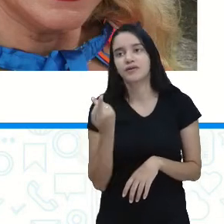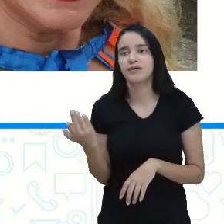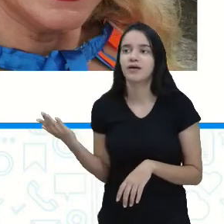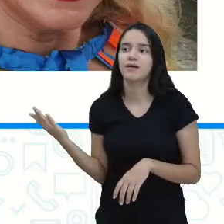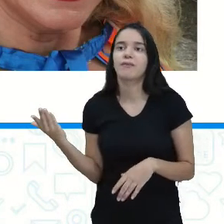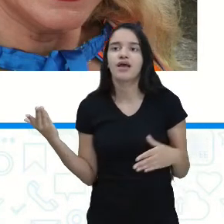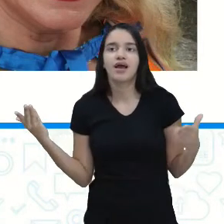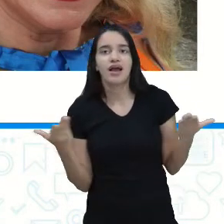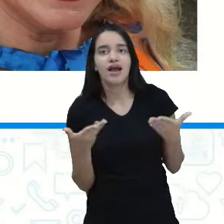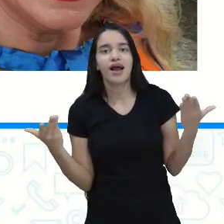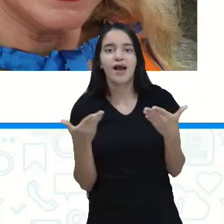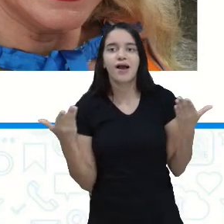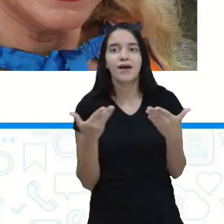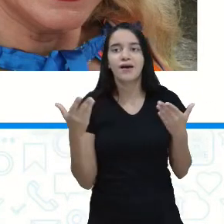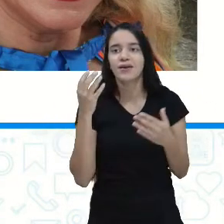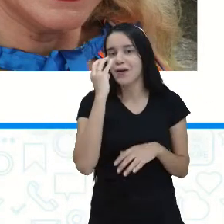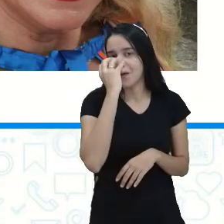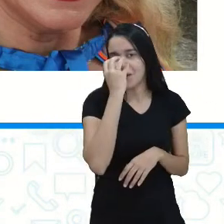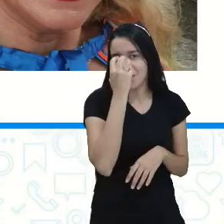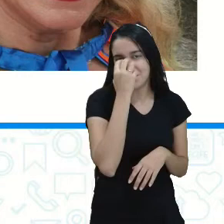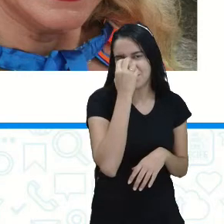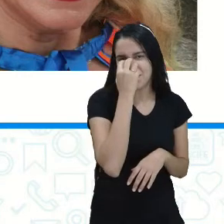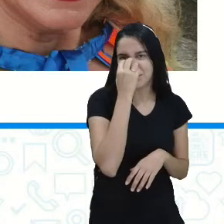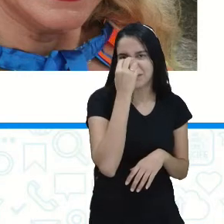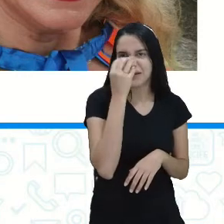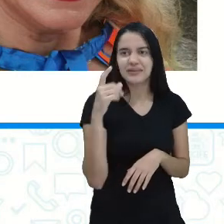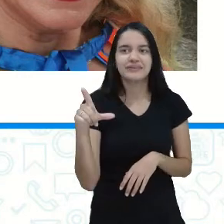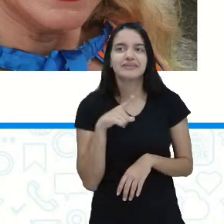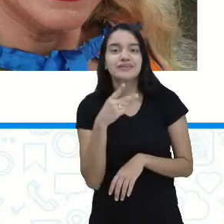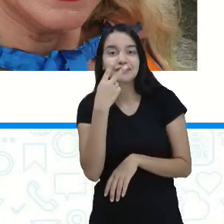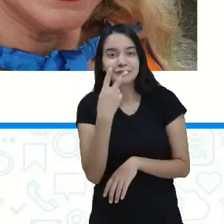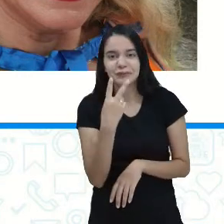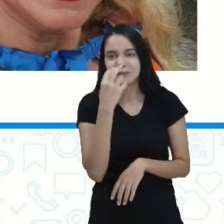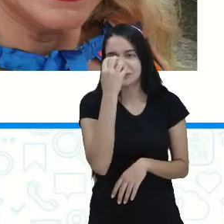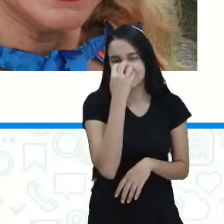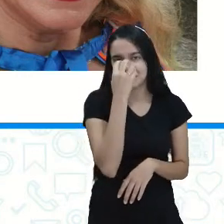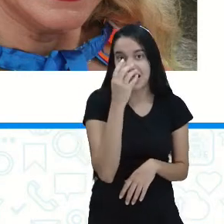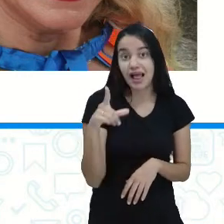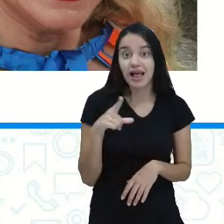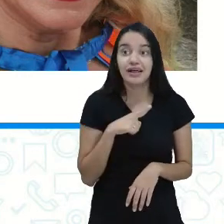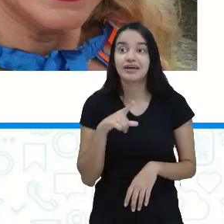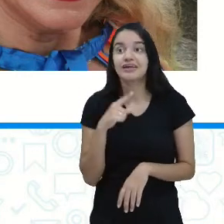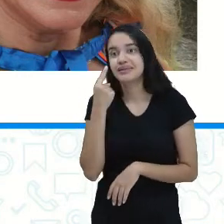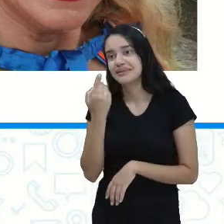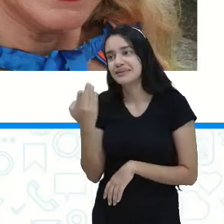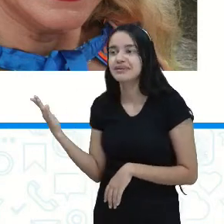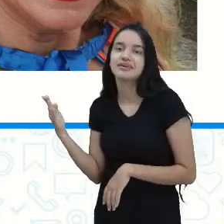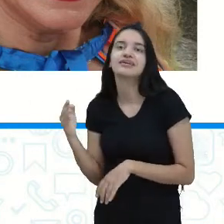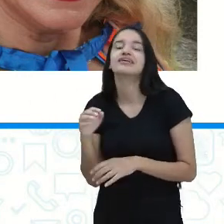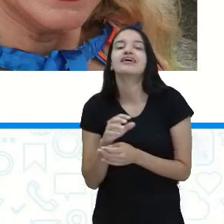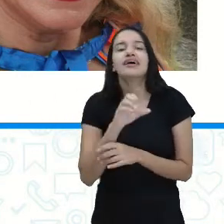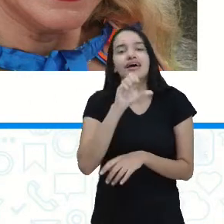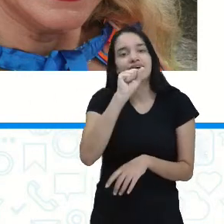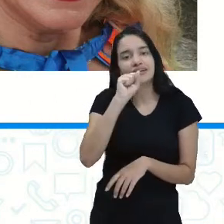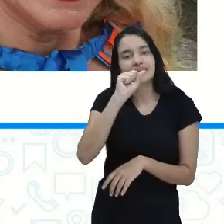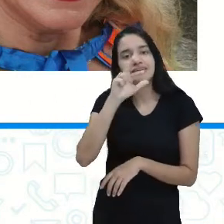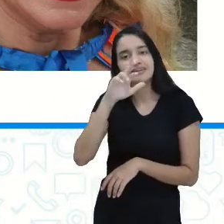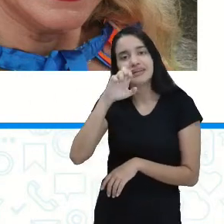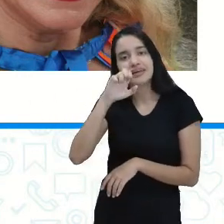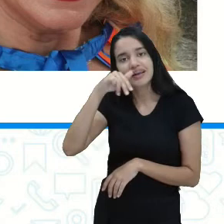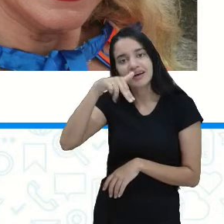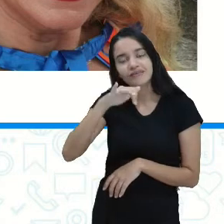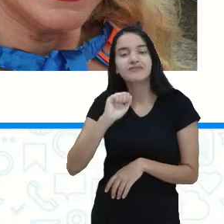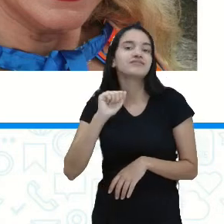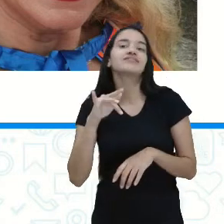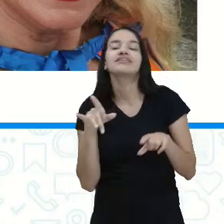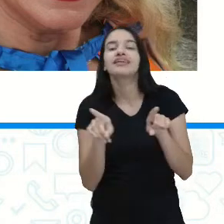E agora, os palhaços. Aí temos duas palhacinhas, viu? Temos aí, olha, Serafina Pernafina e Pâmera